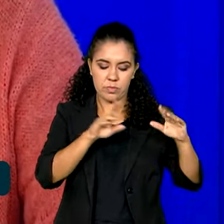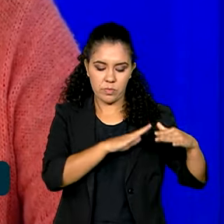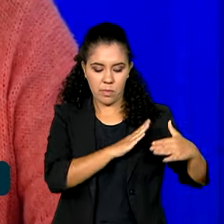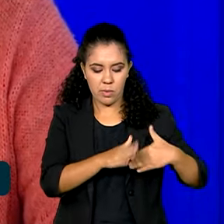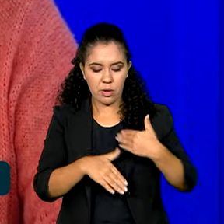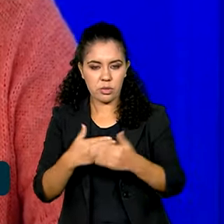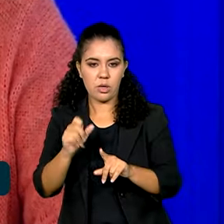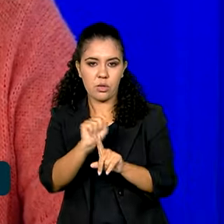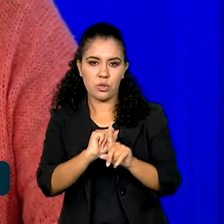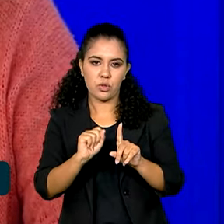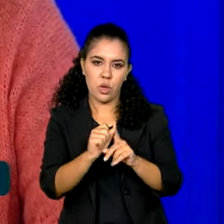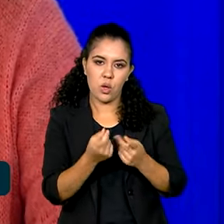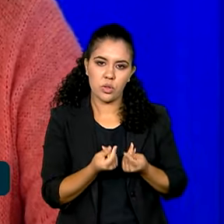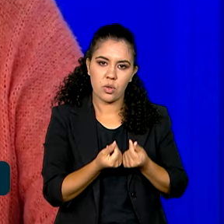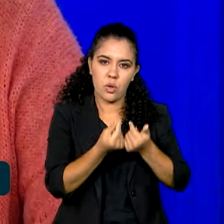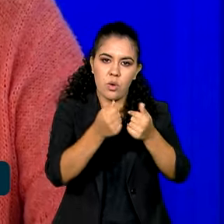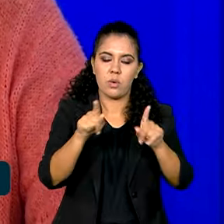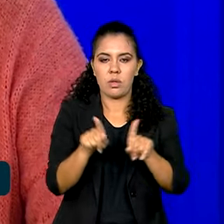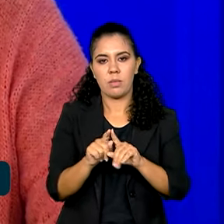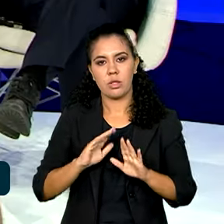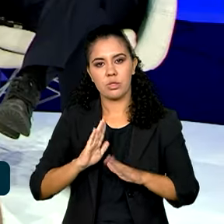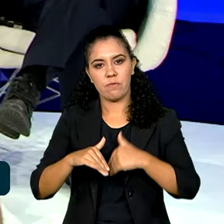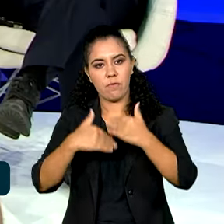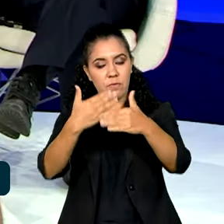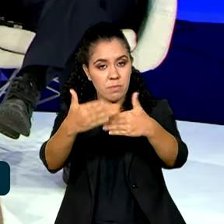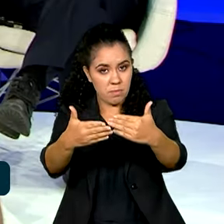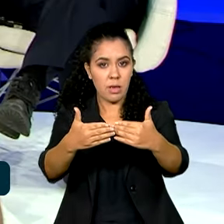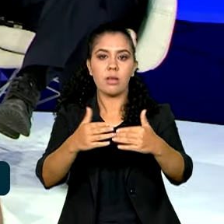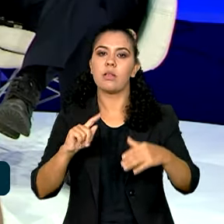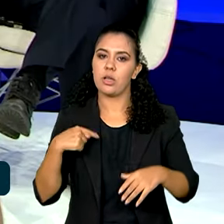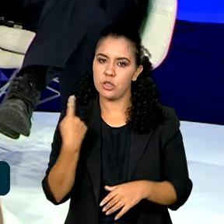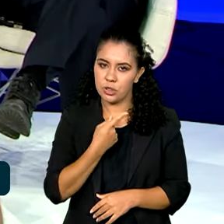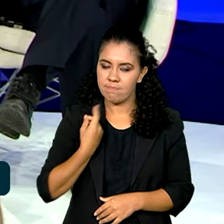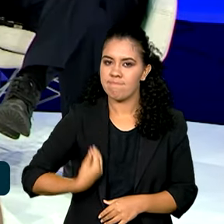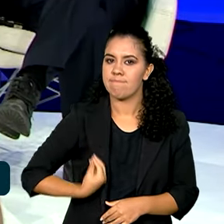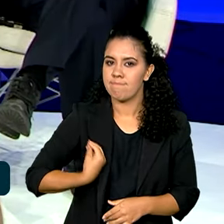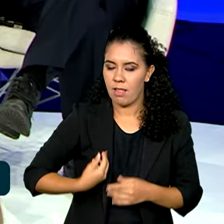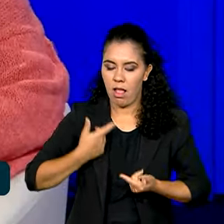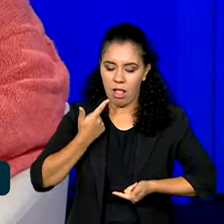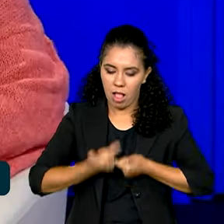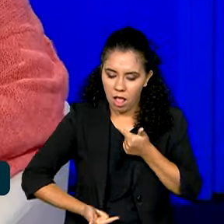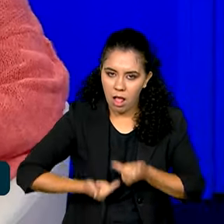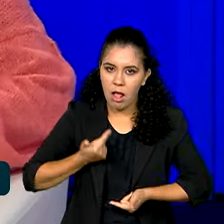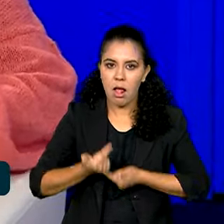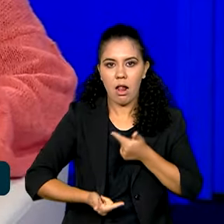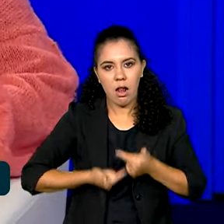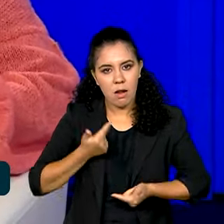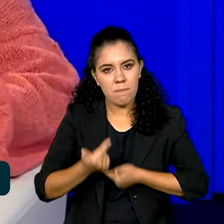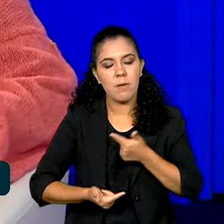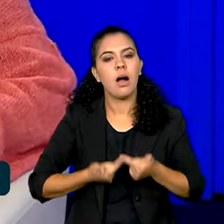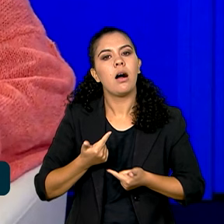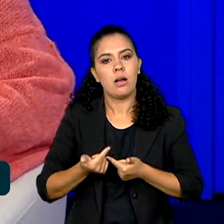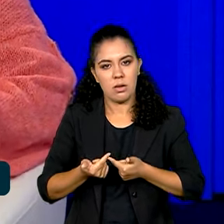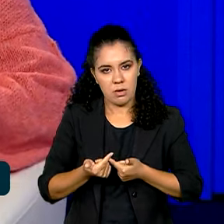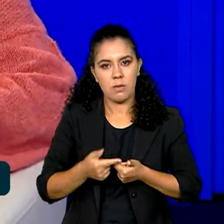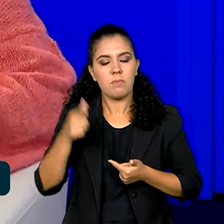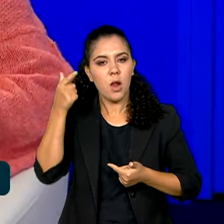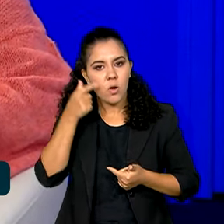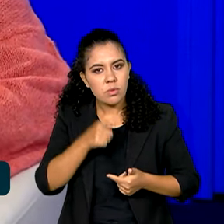socioeconômico e de desenvolvimento em geral. Estamos trabalhando no aumento da capacidade